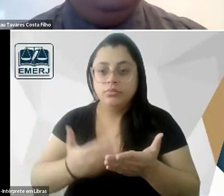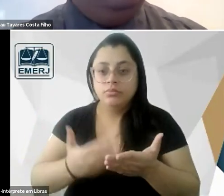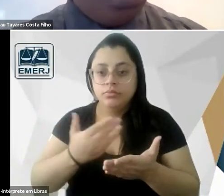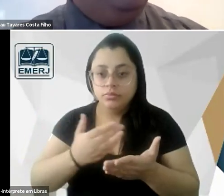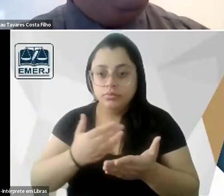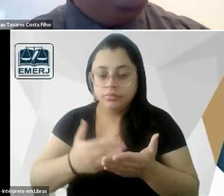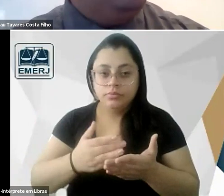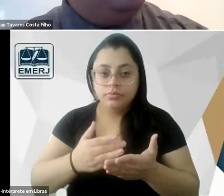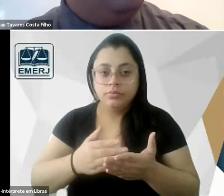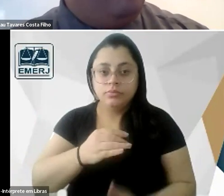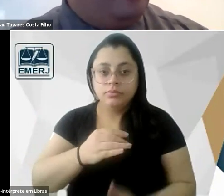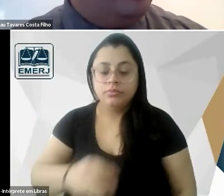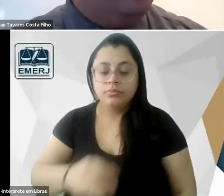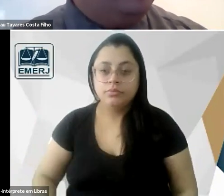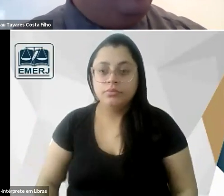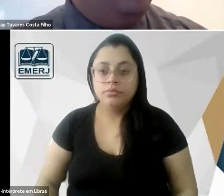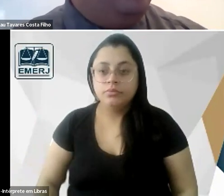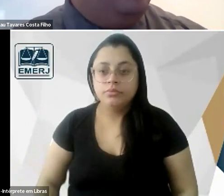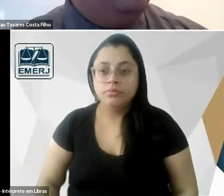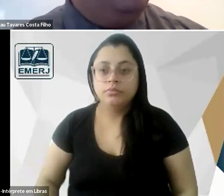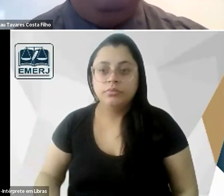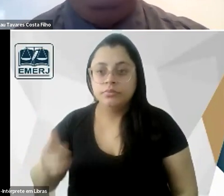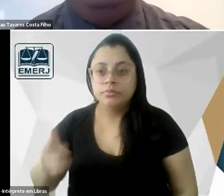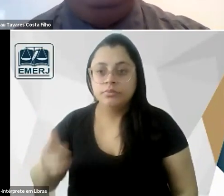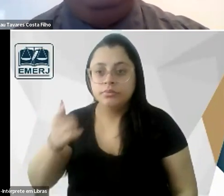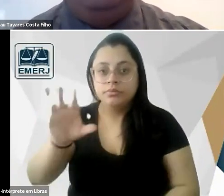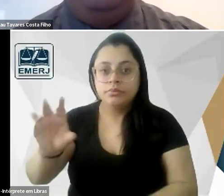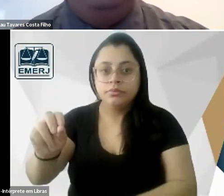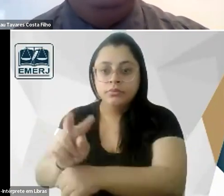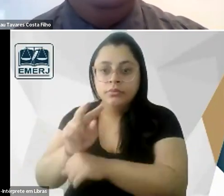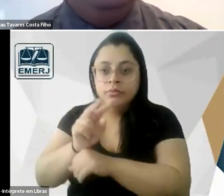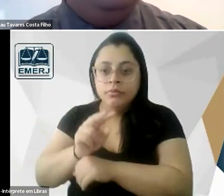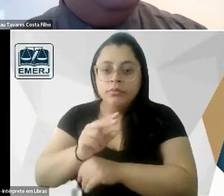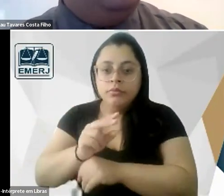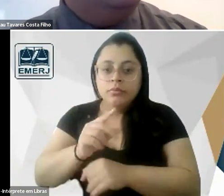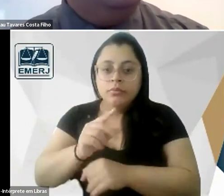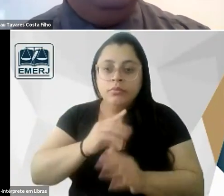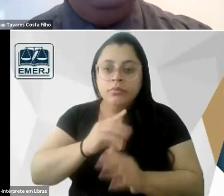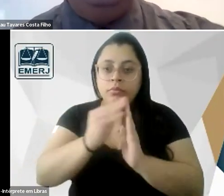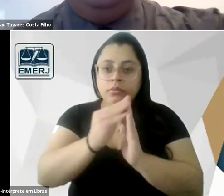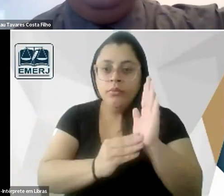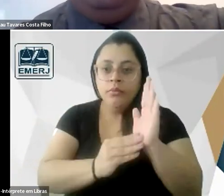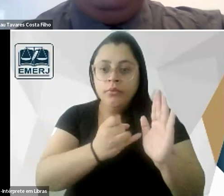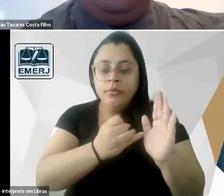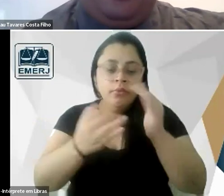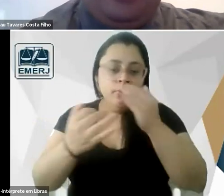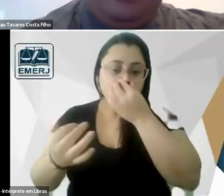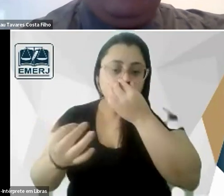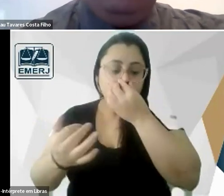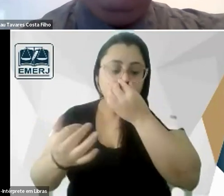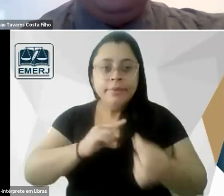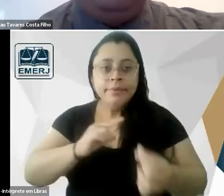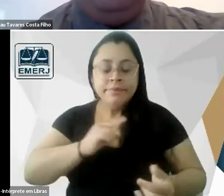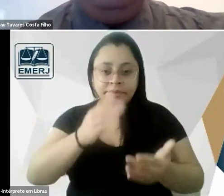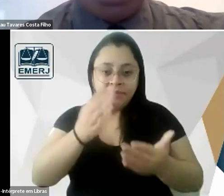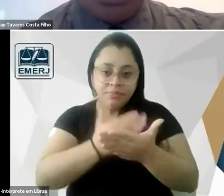o livro do professor Nelson várias anotações dele uma coisa muito interessante e nesse livro há